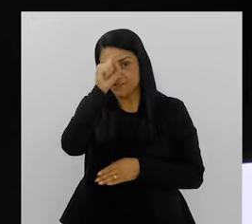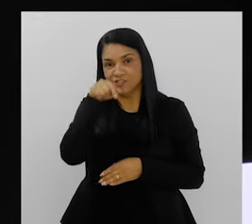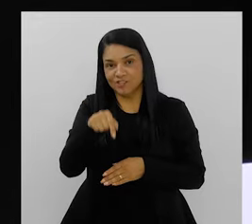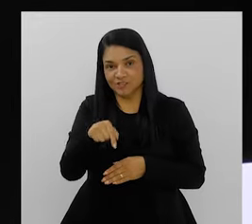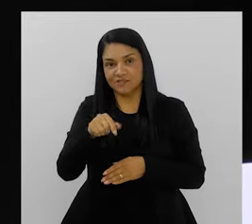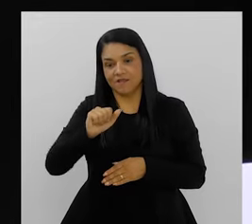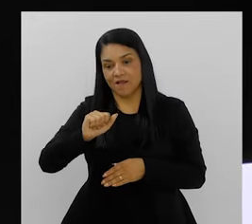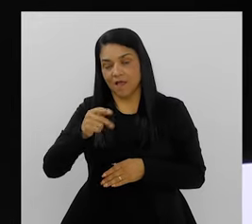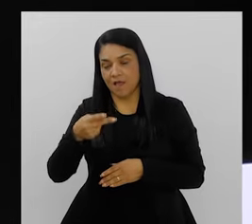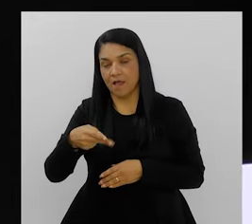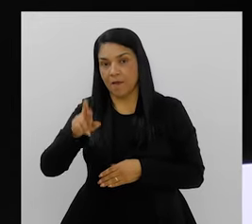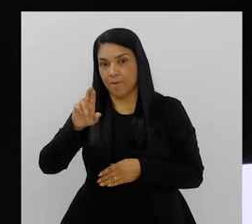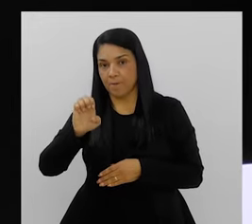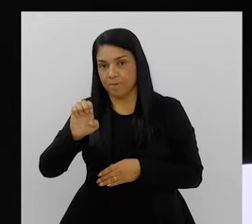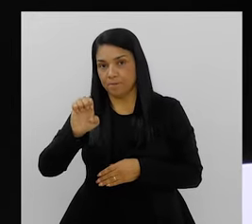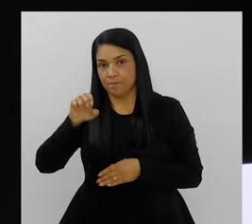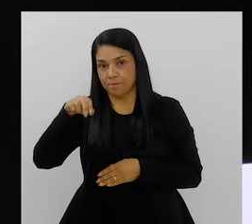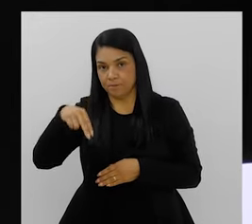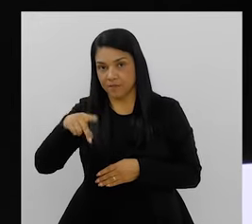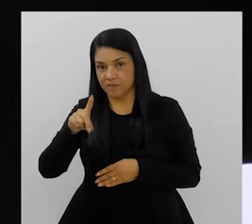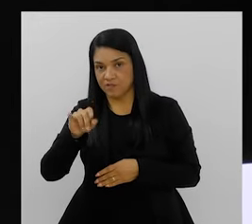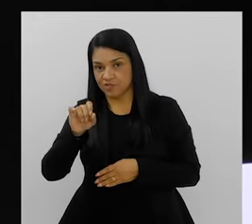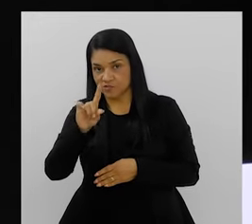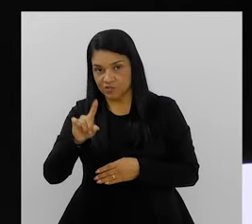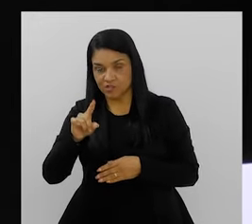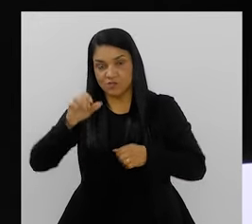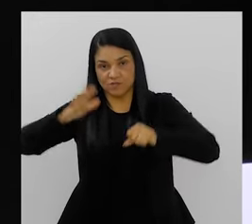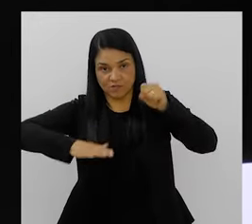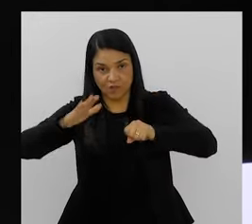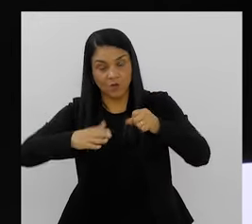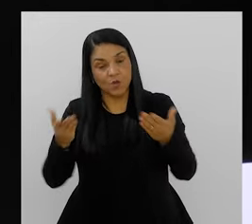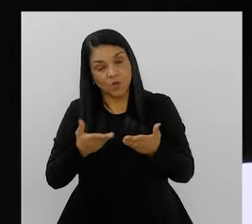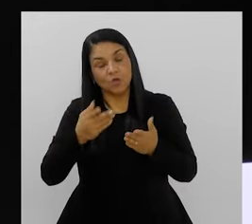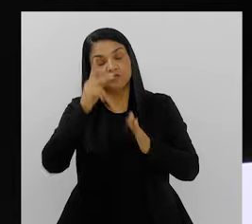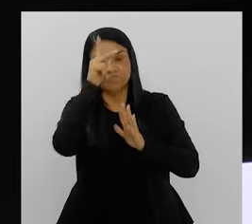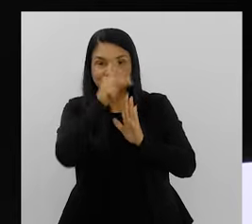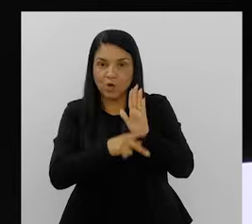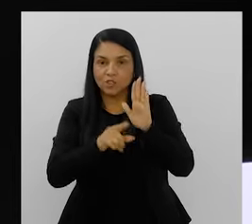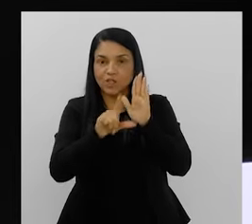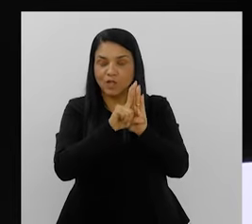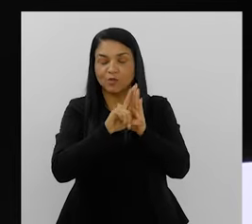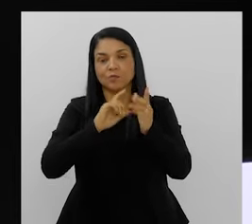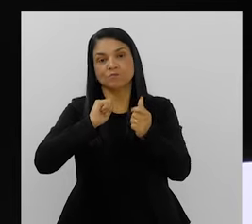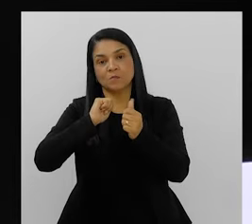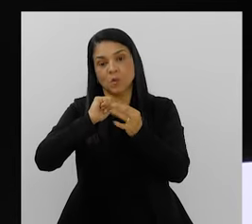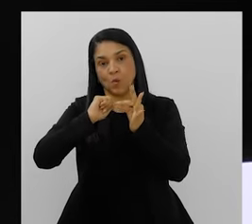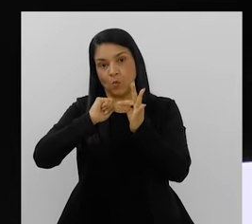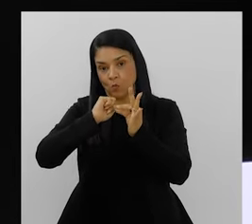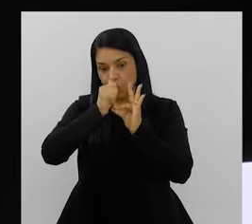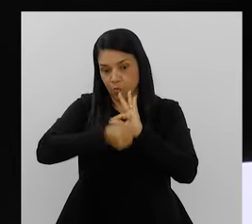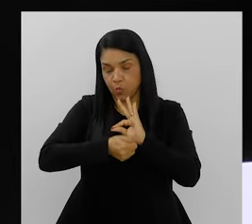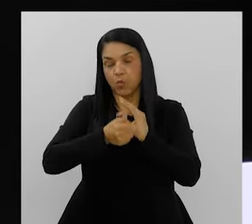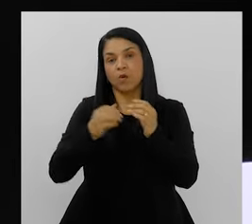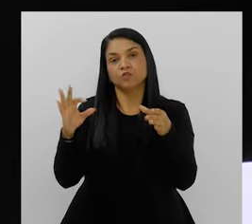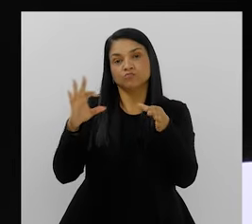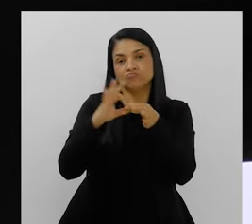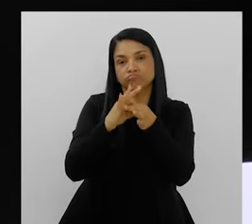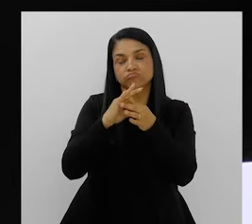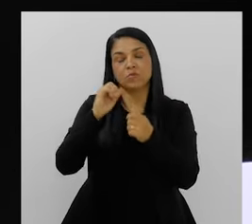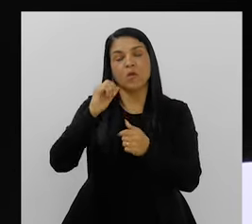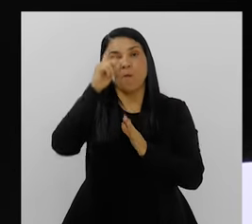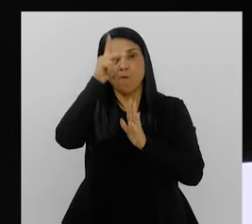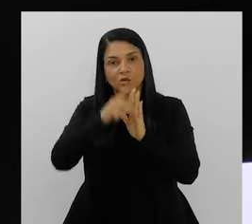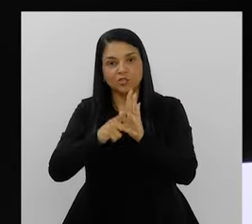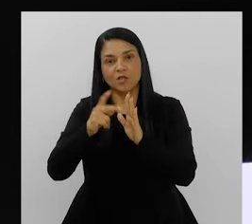inteira, e a Vila Olímpica. Então, hoje eu estou coordenando os projetos esportivos da Vila Olímpica junto com os projetos culturais, de educação